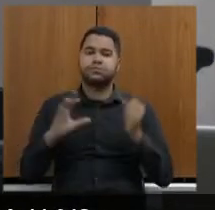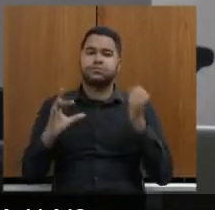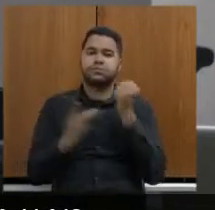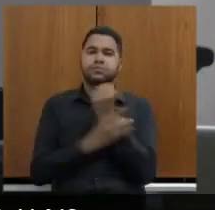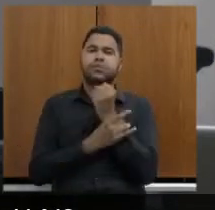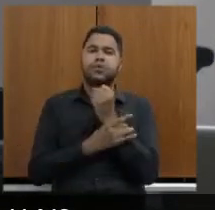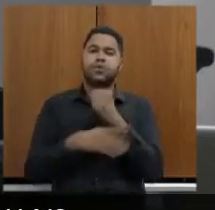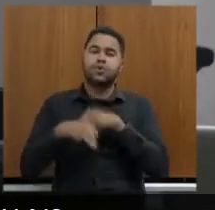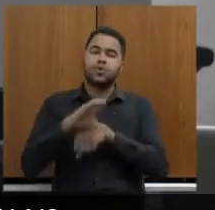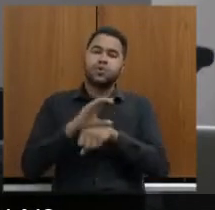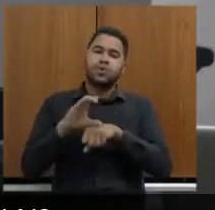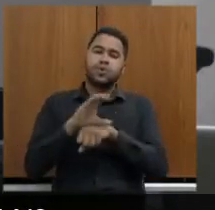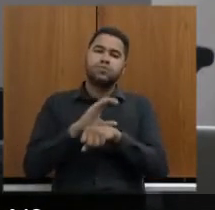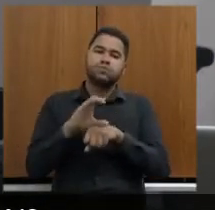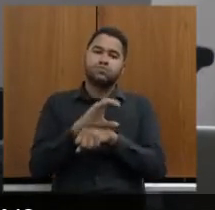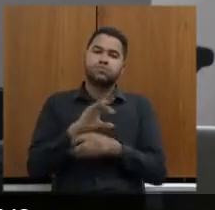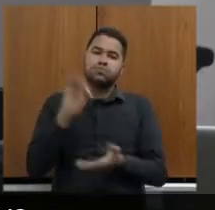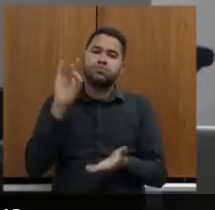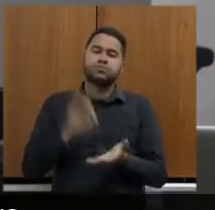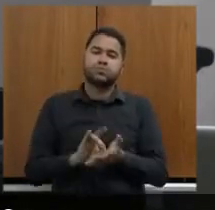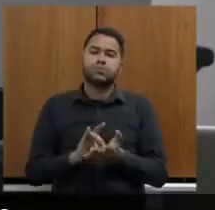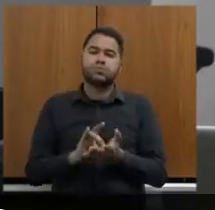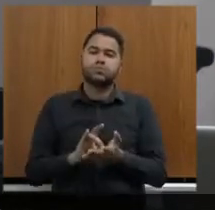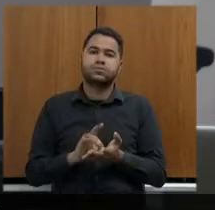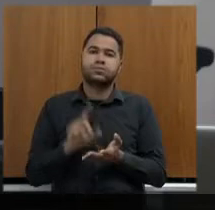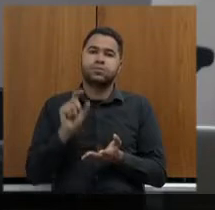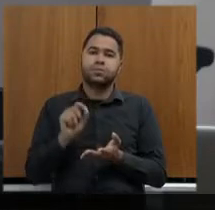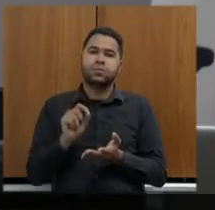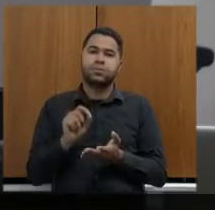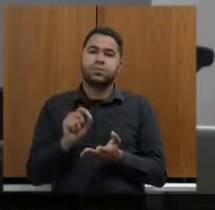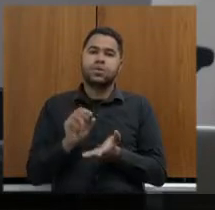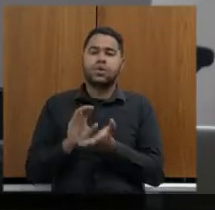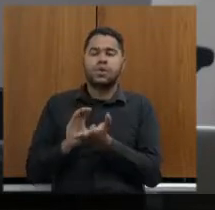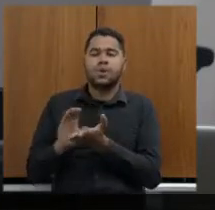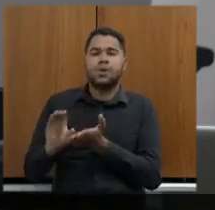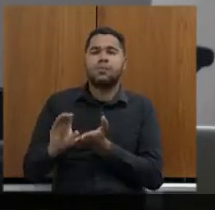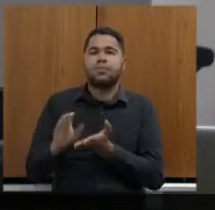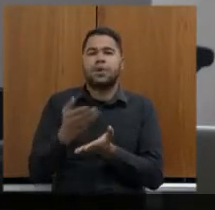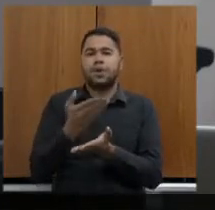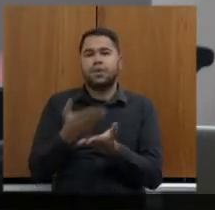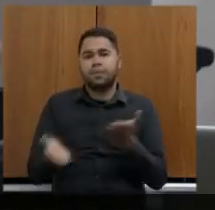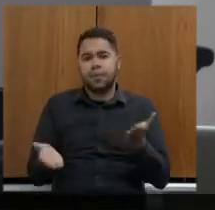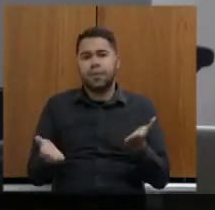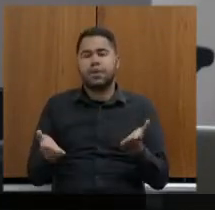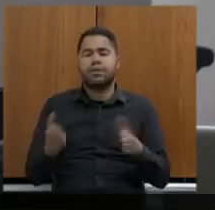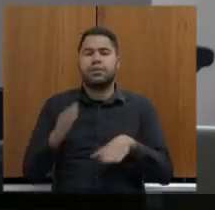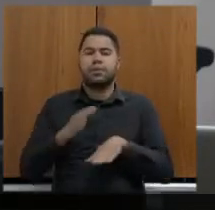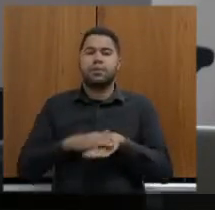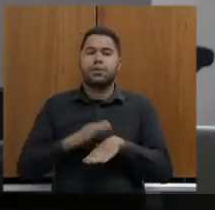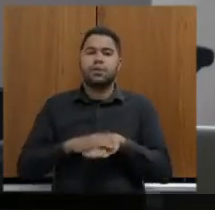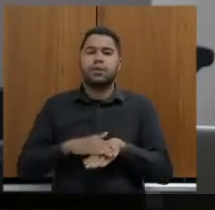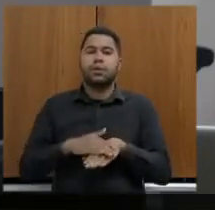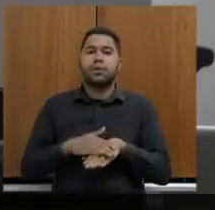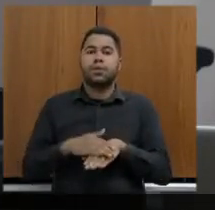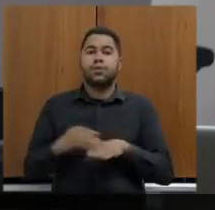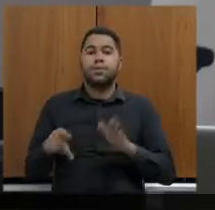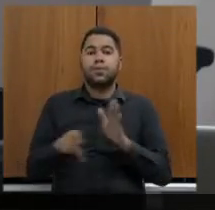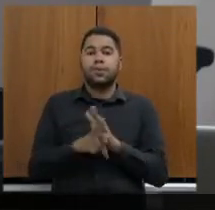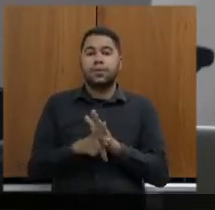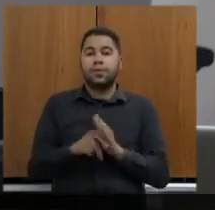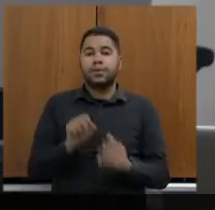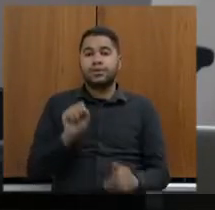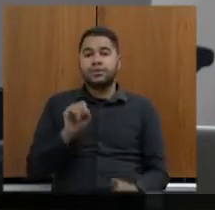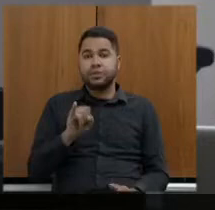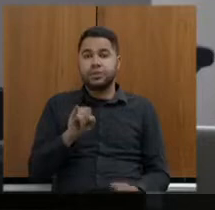constitucionalmente elas sejam efetivamente ressarcidas pela perda da posse pela perda da propriedade se houver a prévia